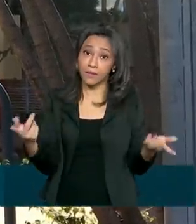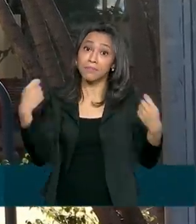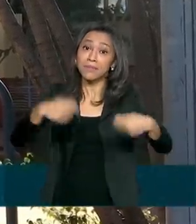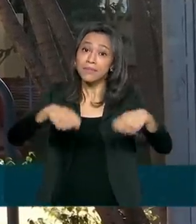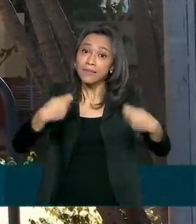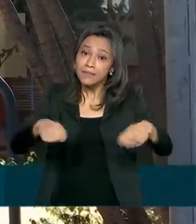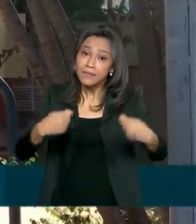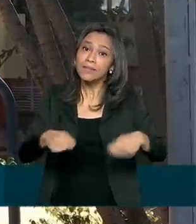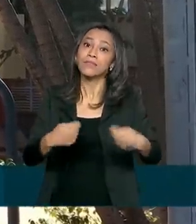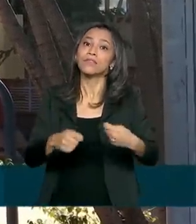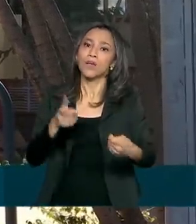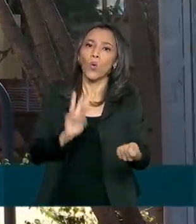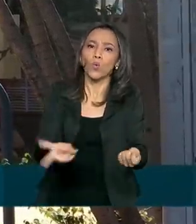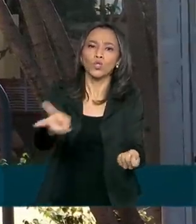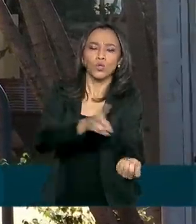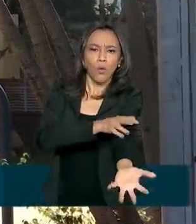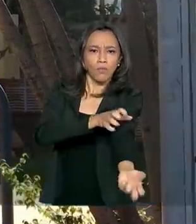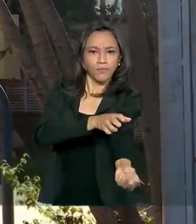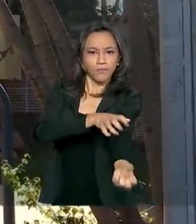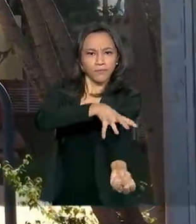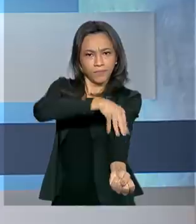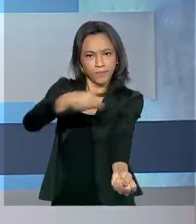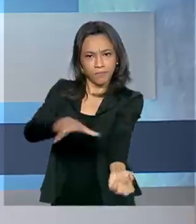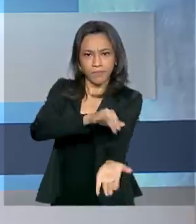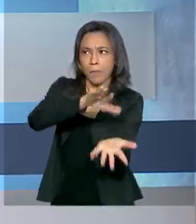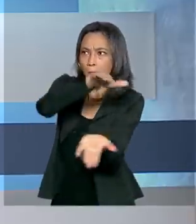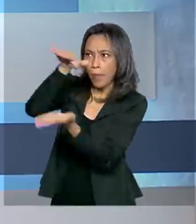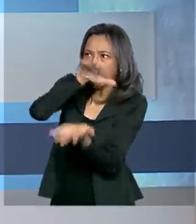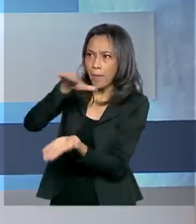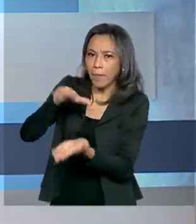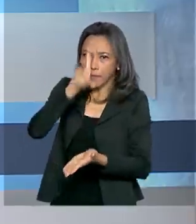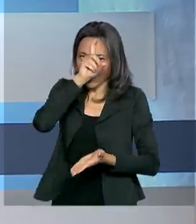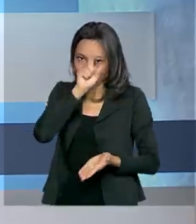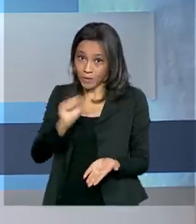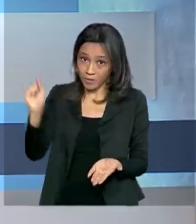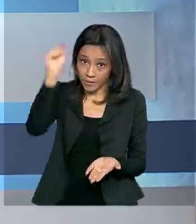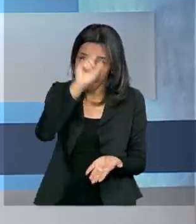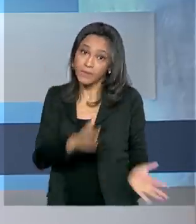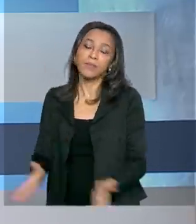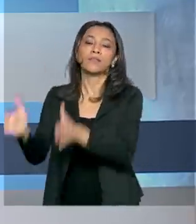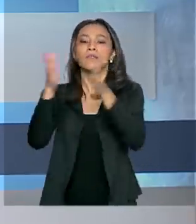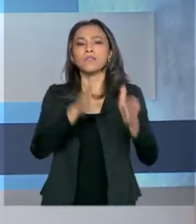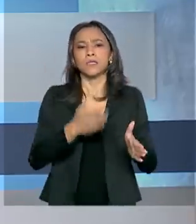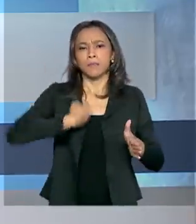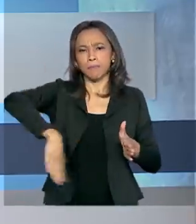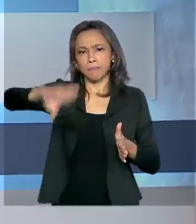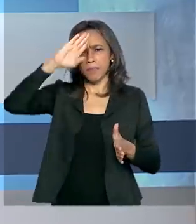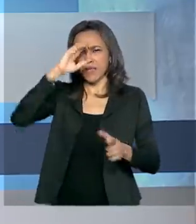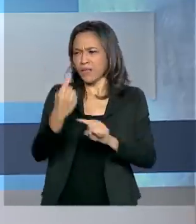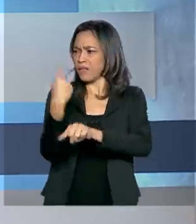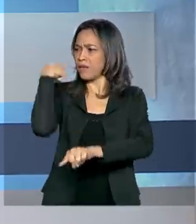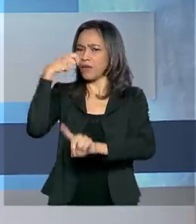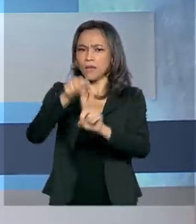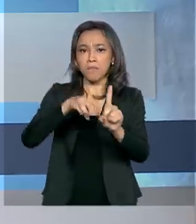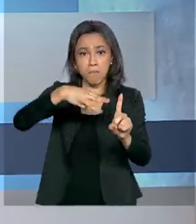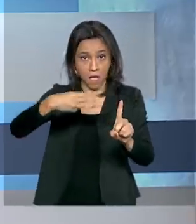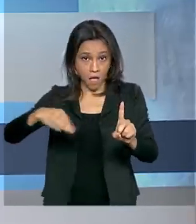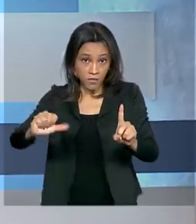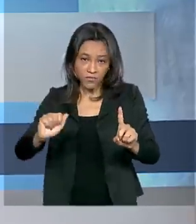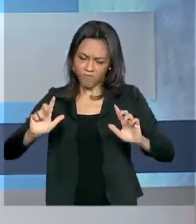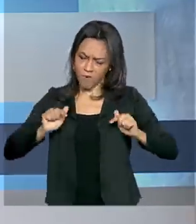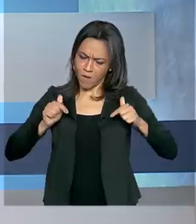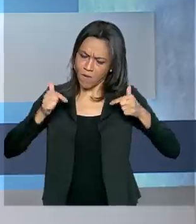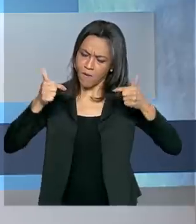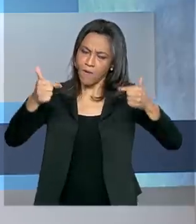necessidade de manter os estoques dos hospitais abastecidos. Militares atuam desde março em ações voltadas a